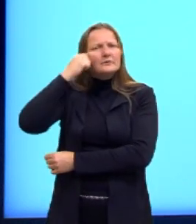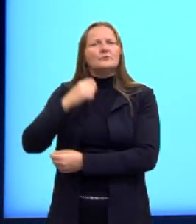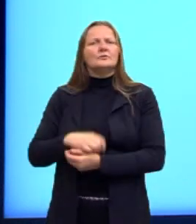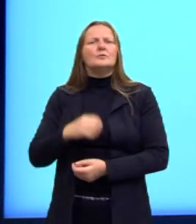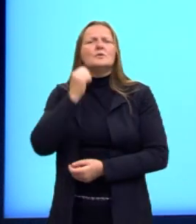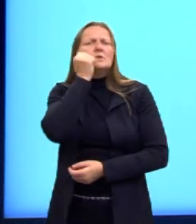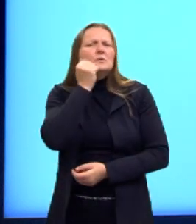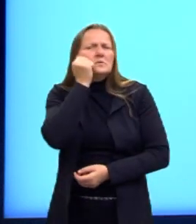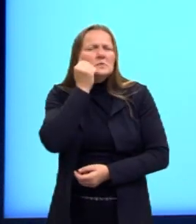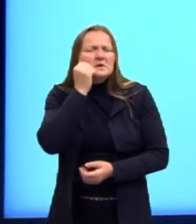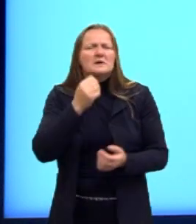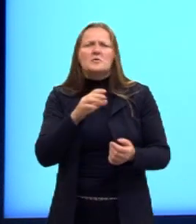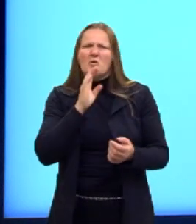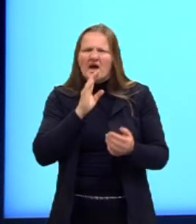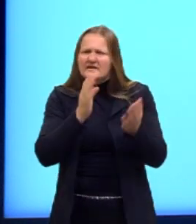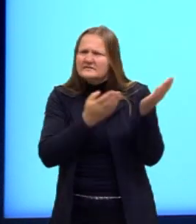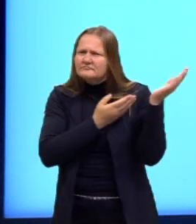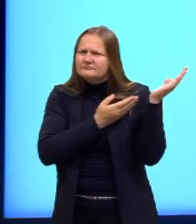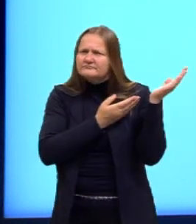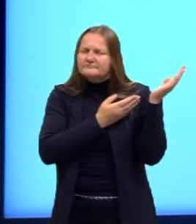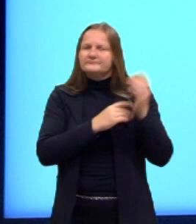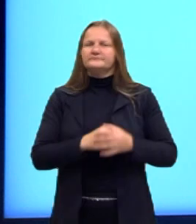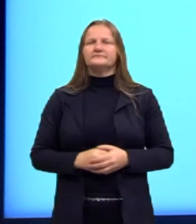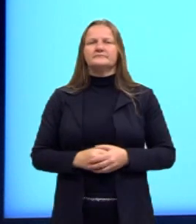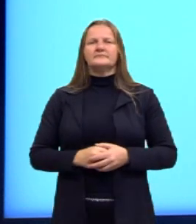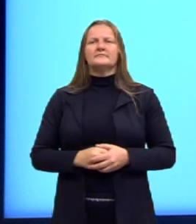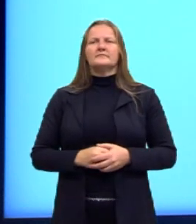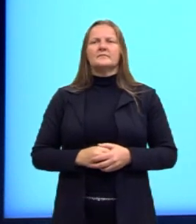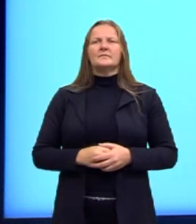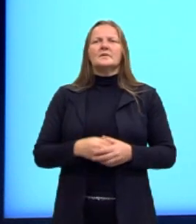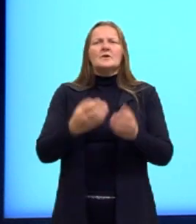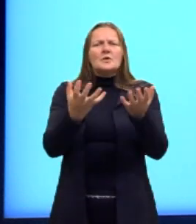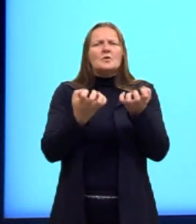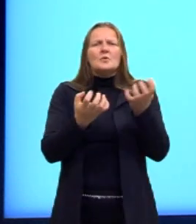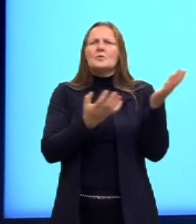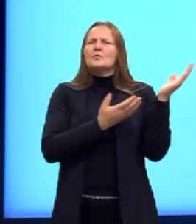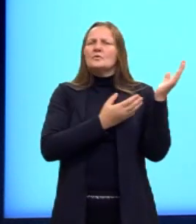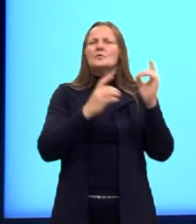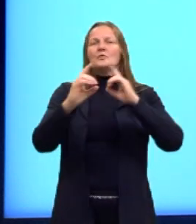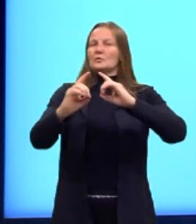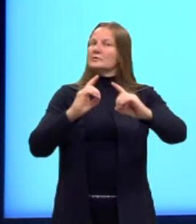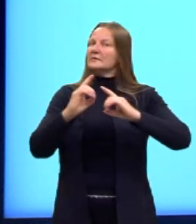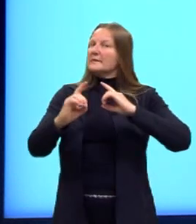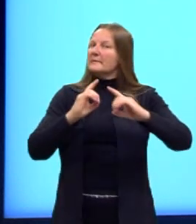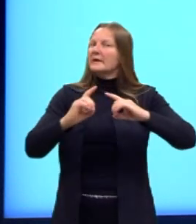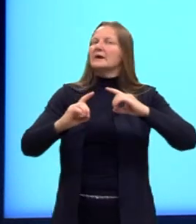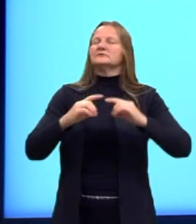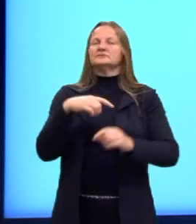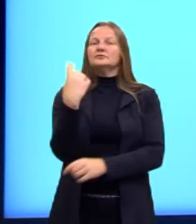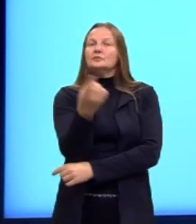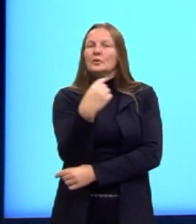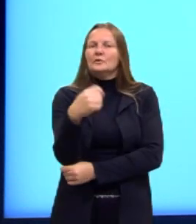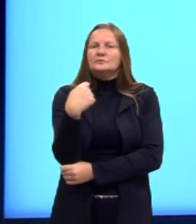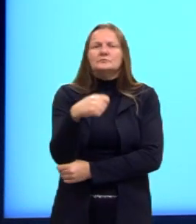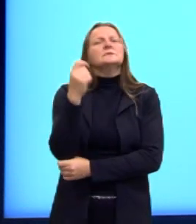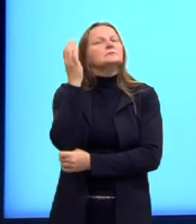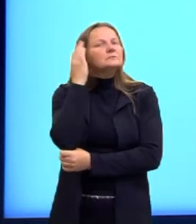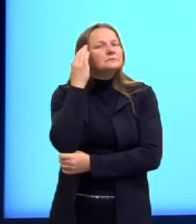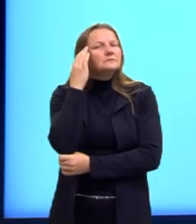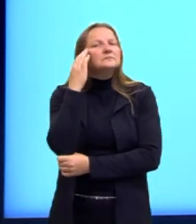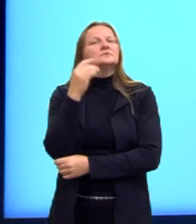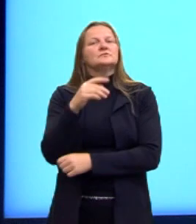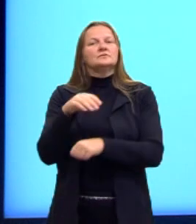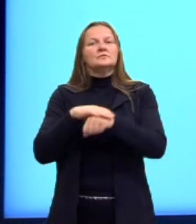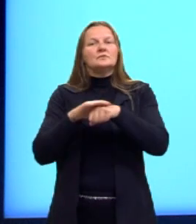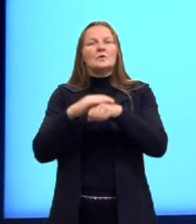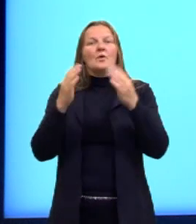humor, que eu vou trazer e abordar um pouquinho com vocês hoje, eu quero trazer aí um debate que a gente precisa, no ano que